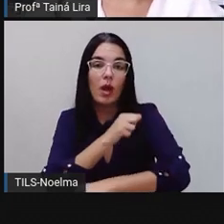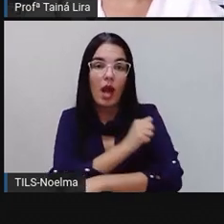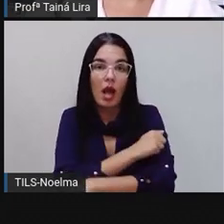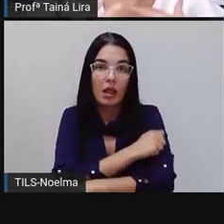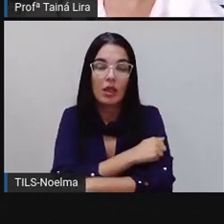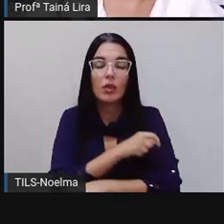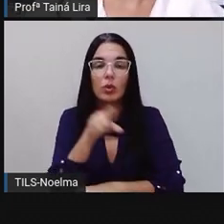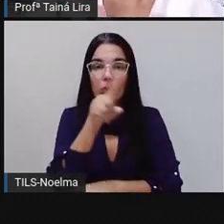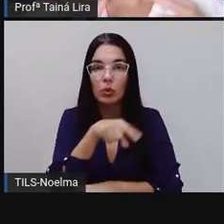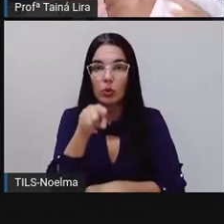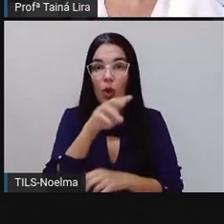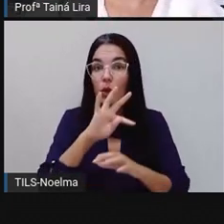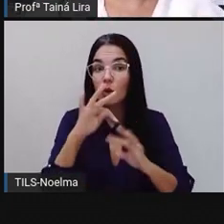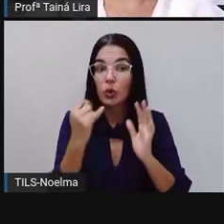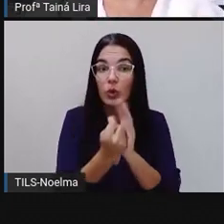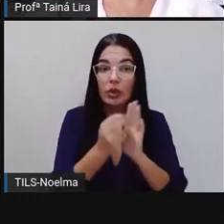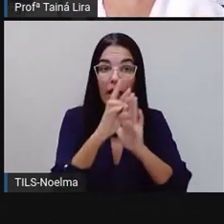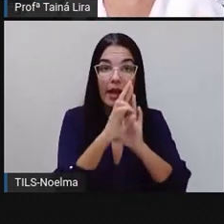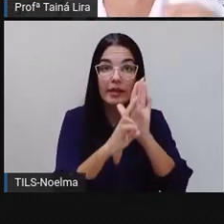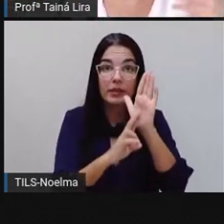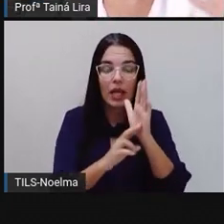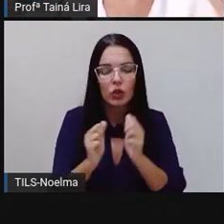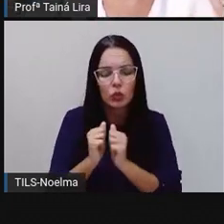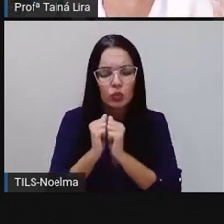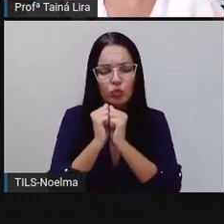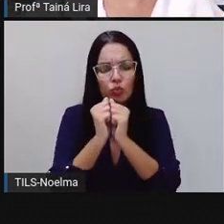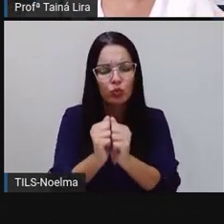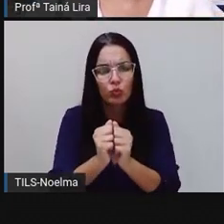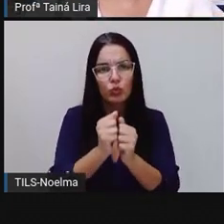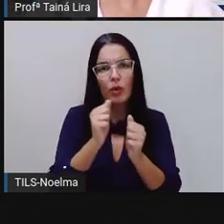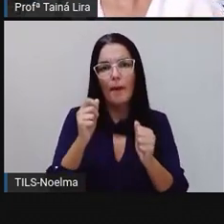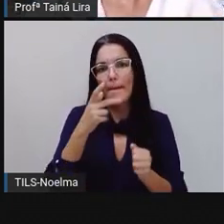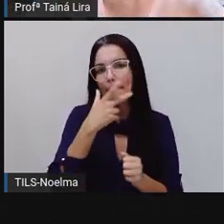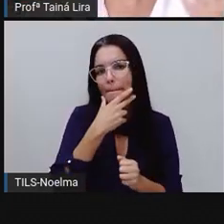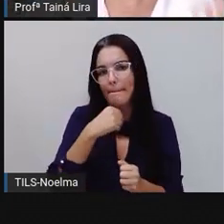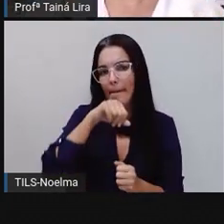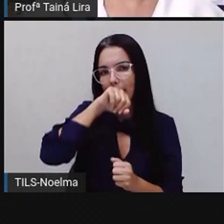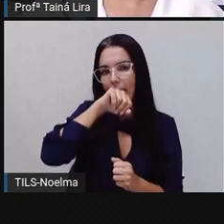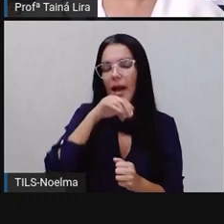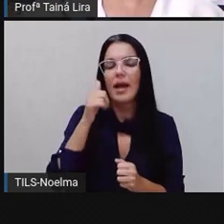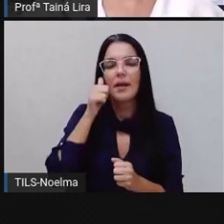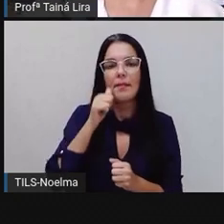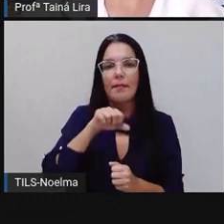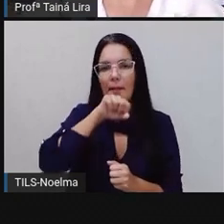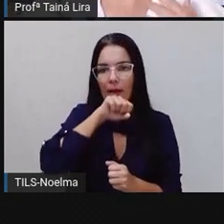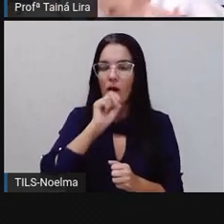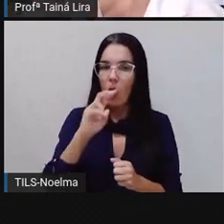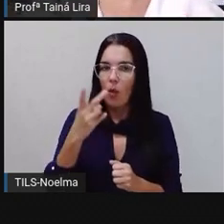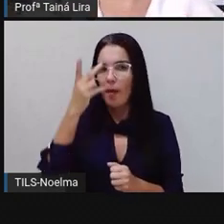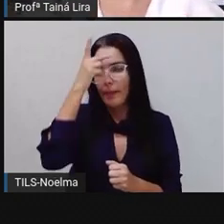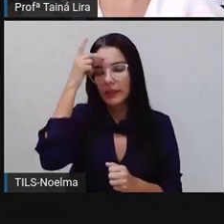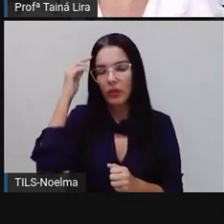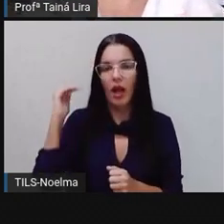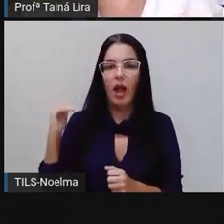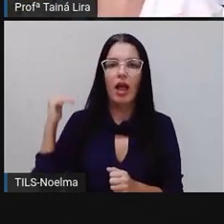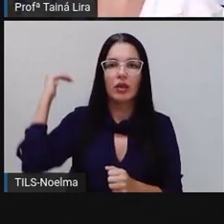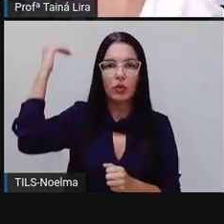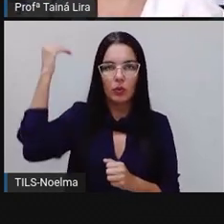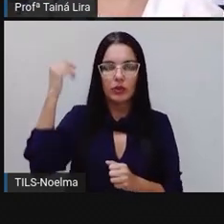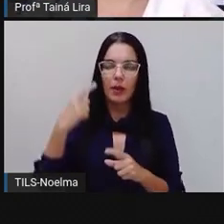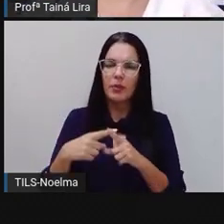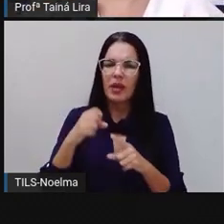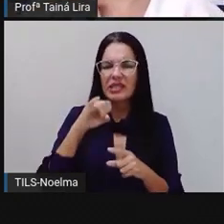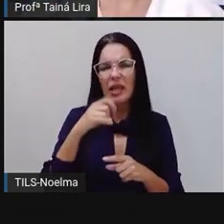receitas, tá, devem ser feitas sempre com a supervisão de um adulto. Por mais que a gente pense que não vai